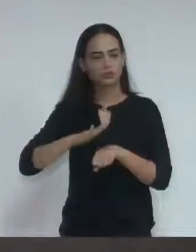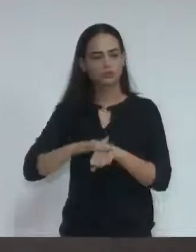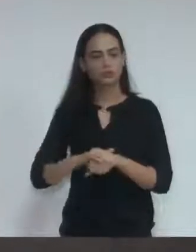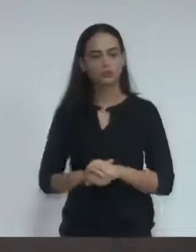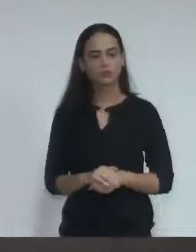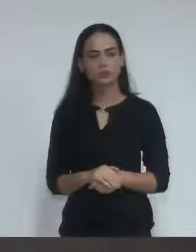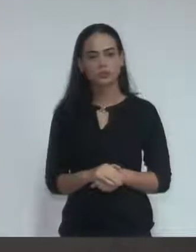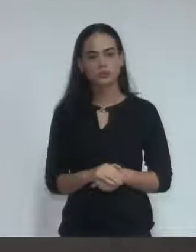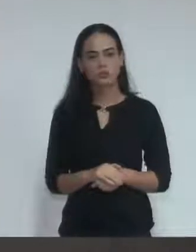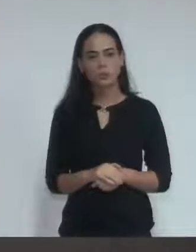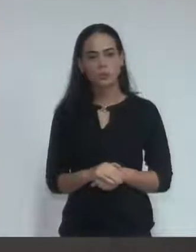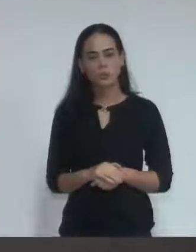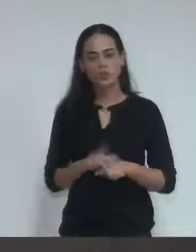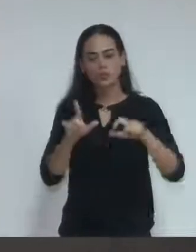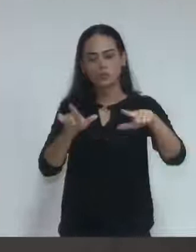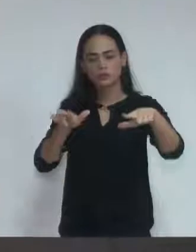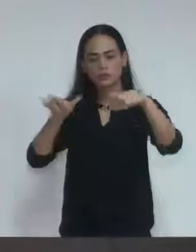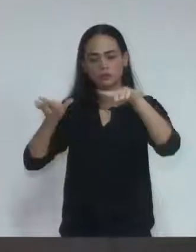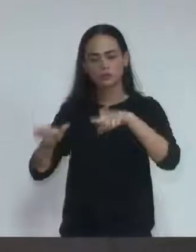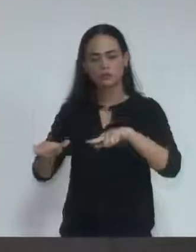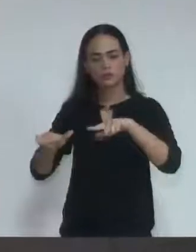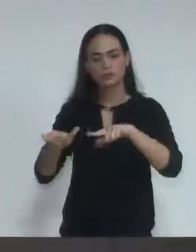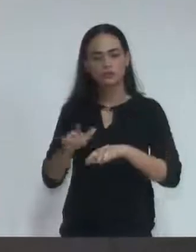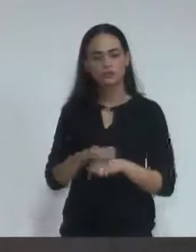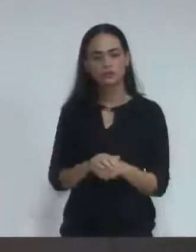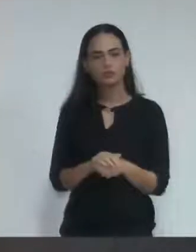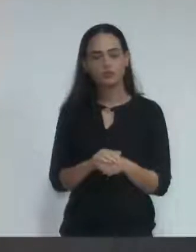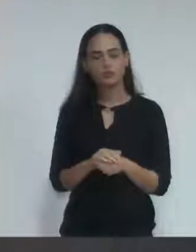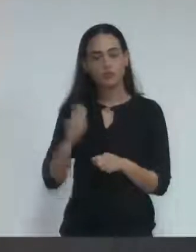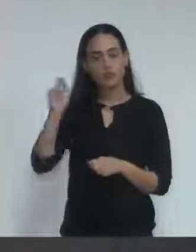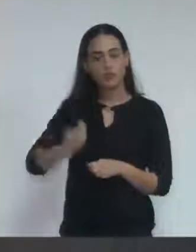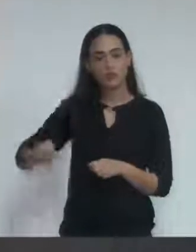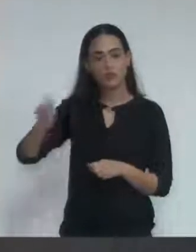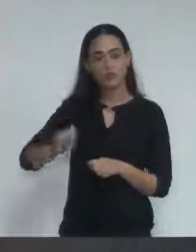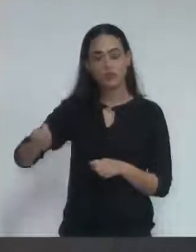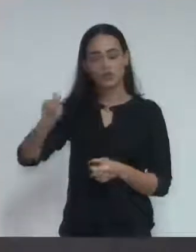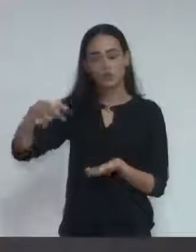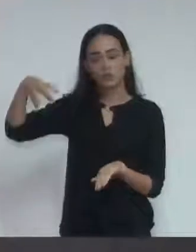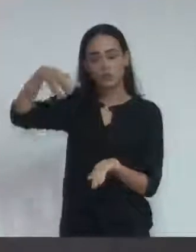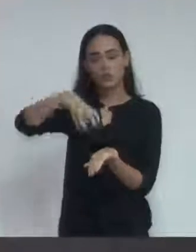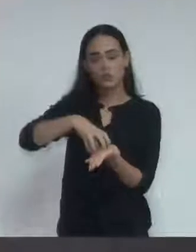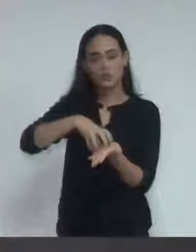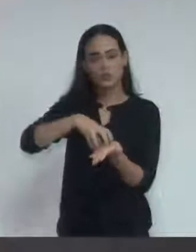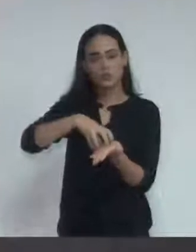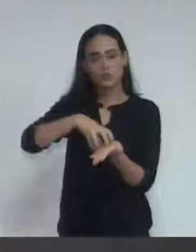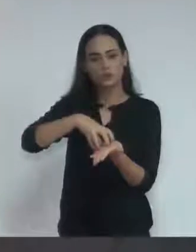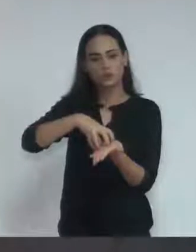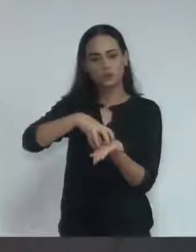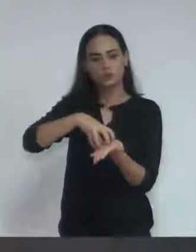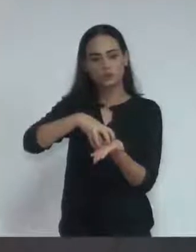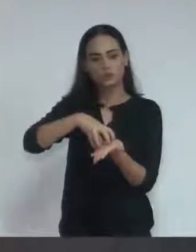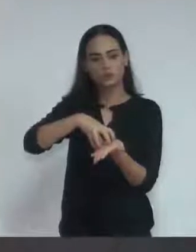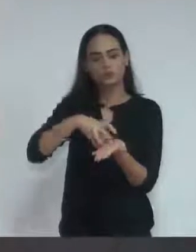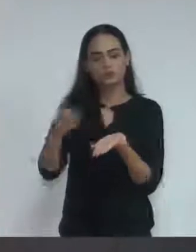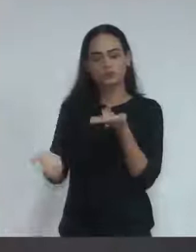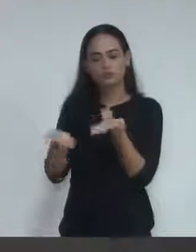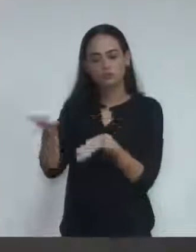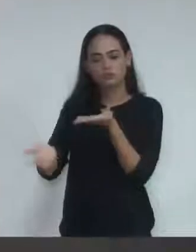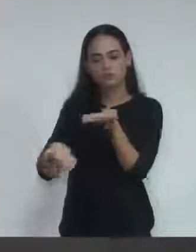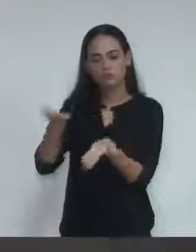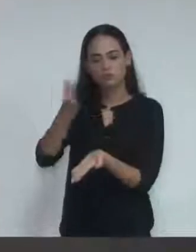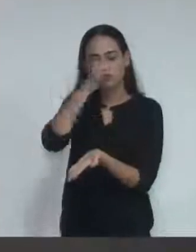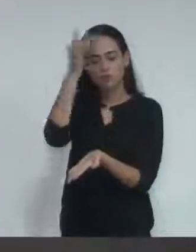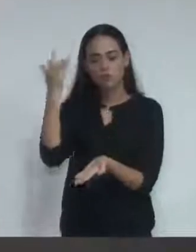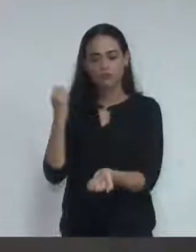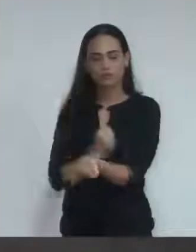concessão do diploma de reconhecimento à associação Reencontro Centro de Tratamento para Dependentes de Álcool